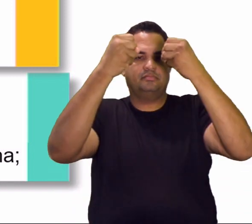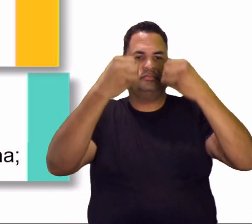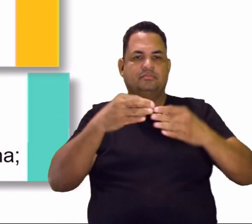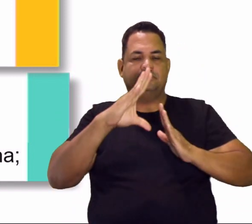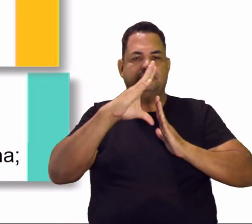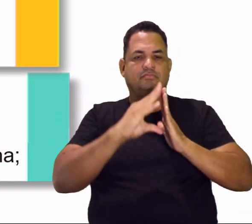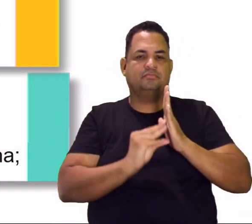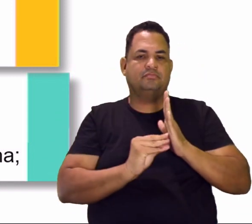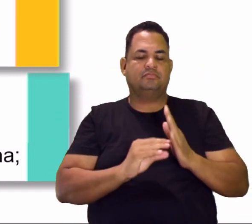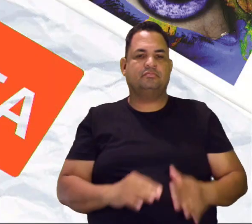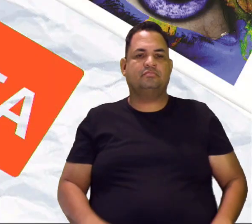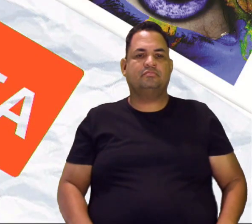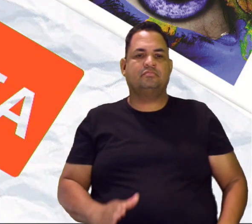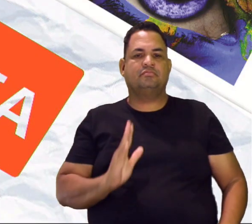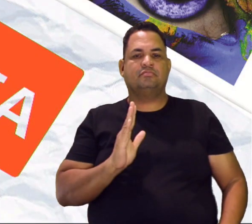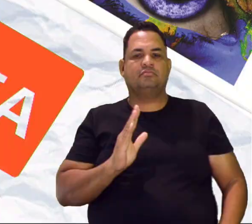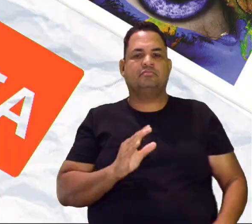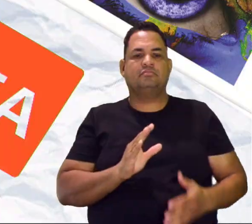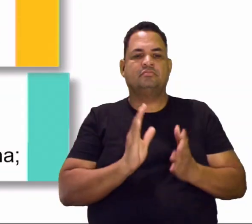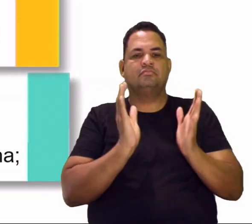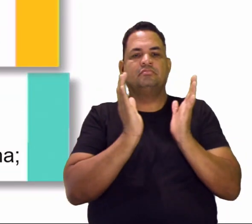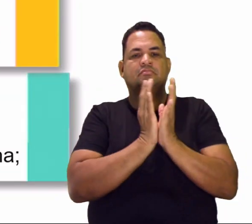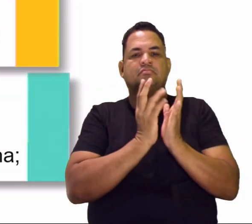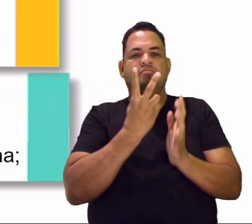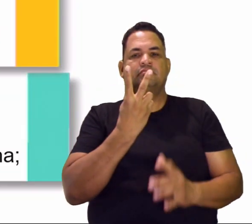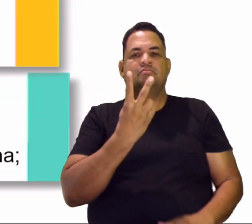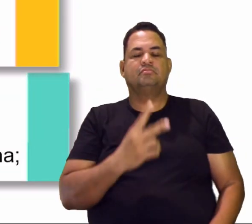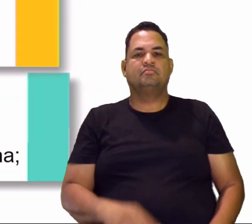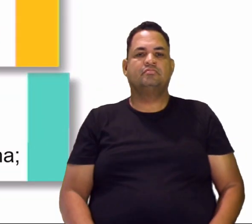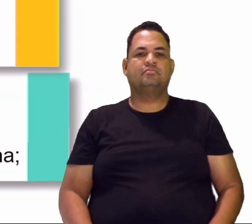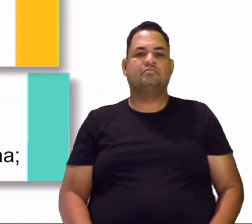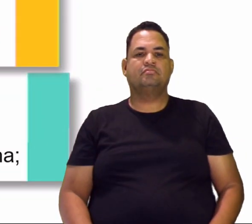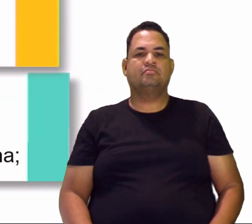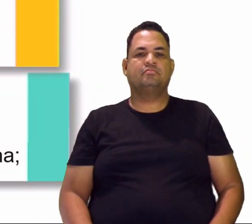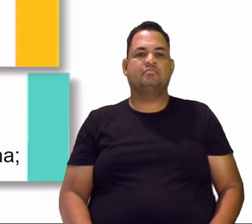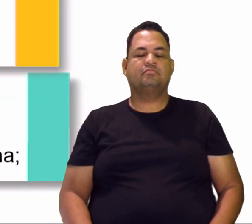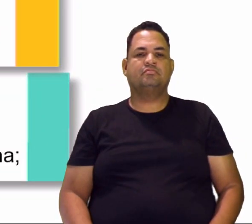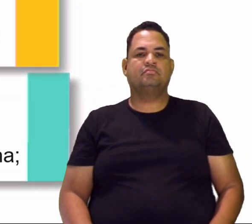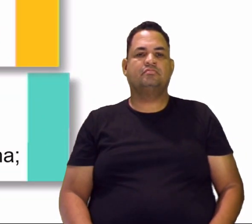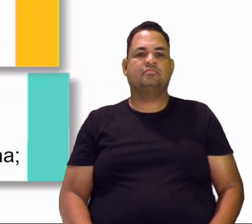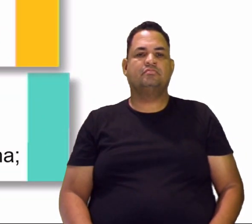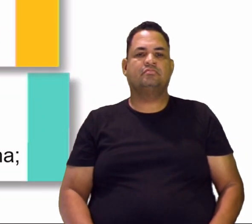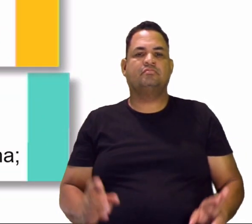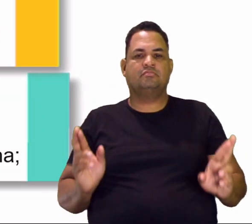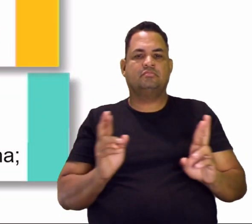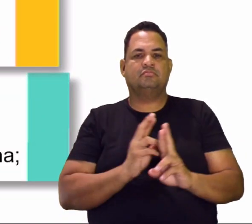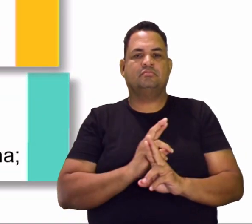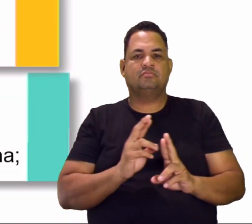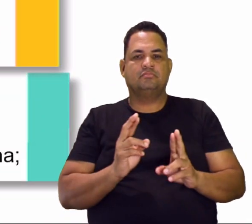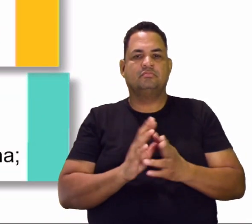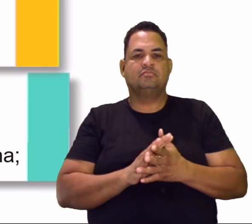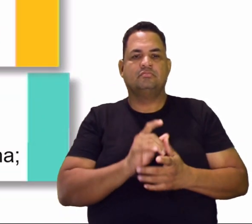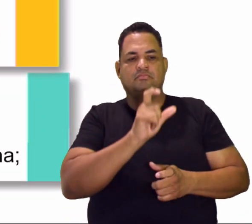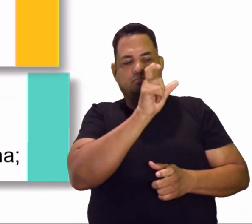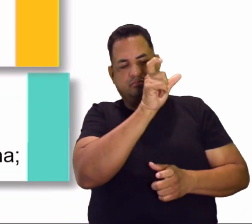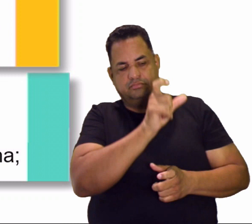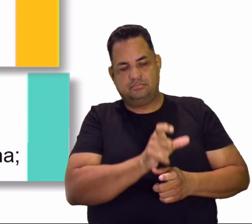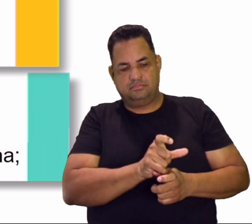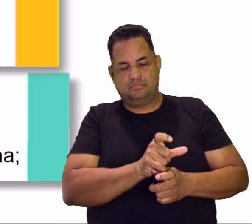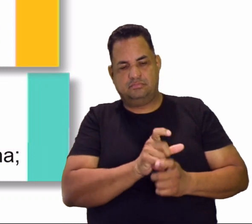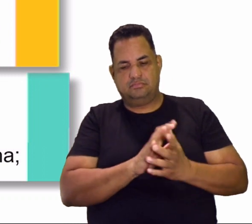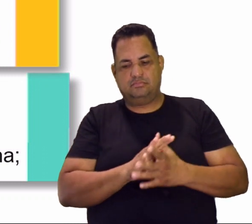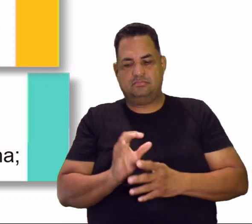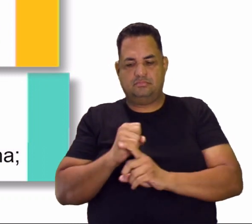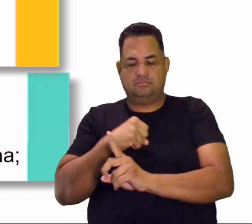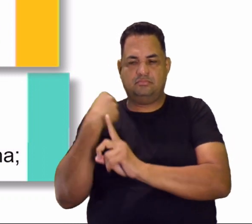conteúdos aqui, né? Que a gente trabalhou na unidade 2. Opa! Que são aí as relações entre indivíduos e